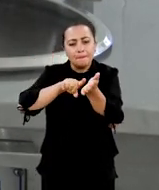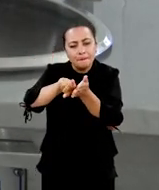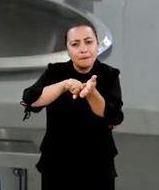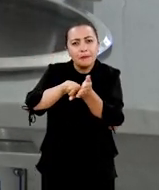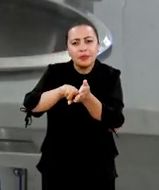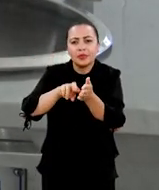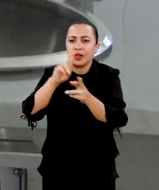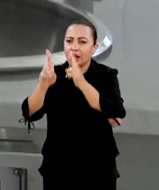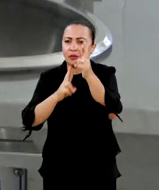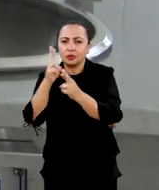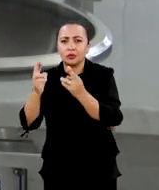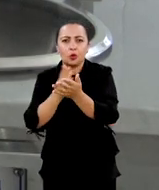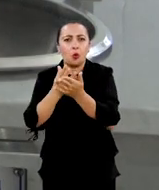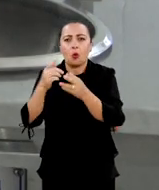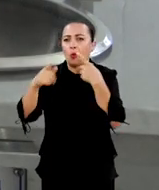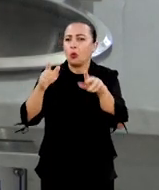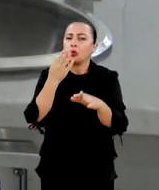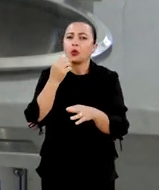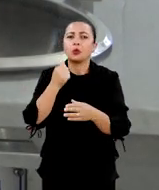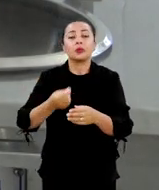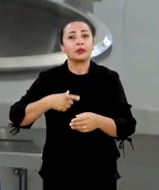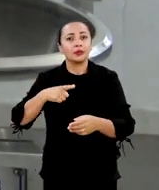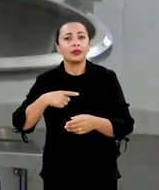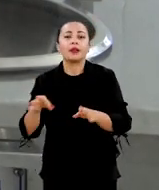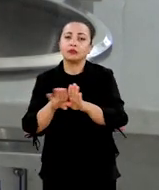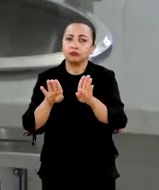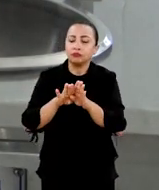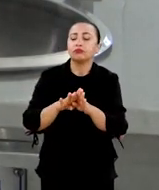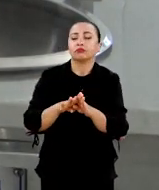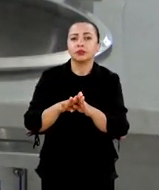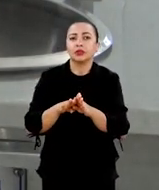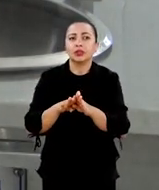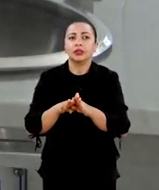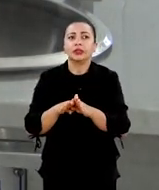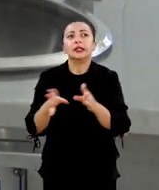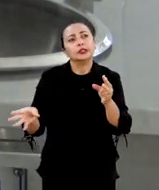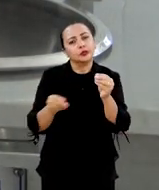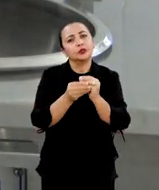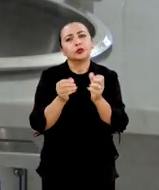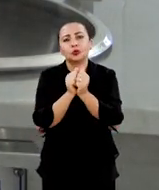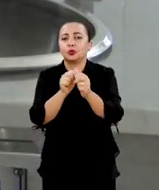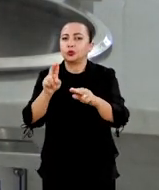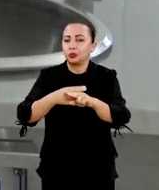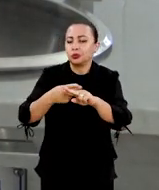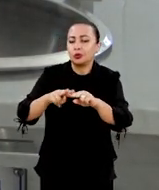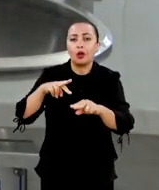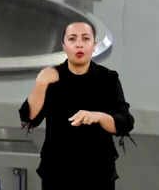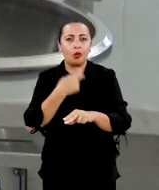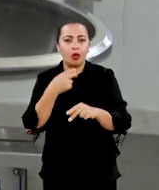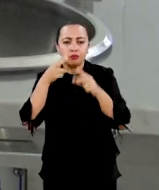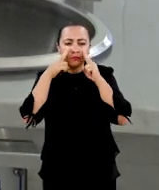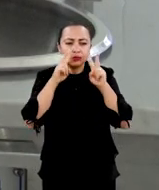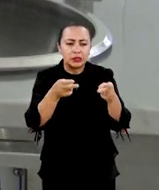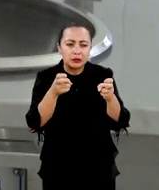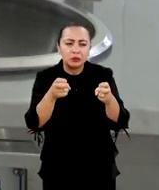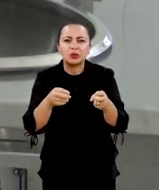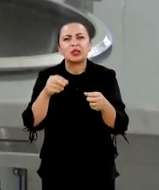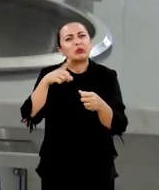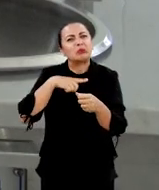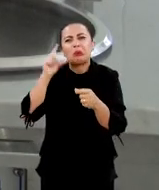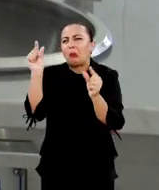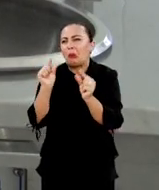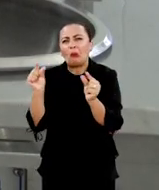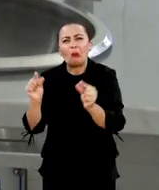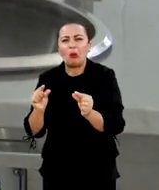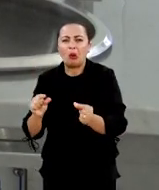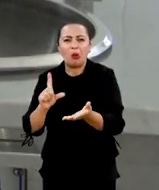pesquisas relacionadas a algum outro alimento que venha estar sendo adicionado ao chocolate, a gente viu que é bem